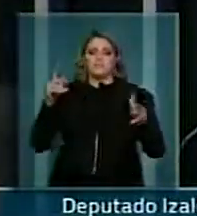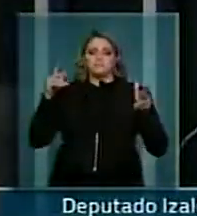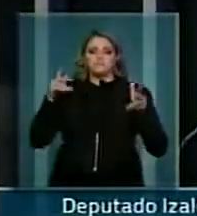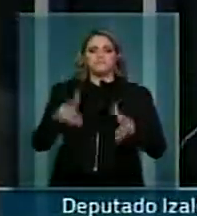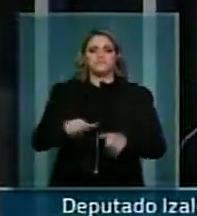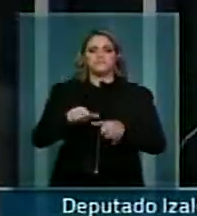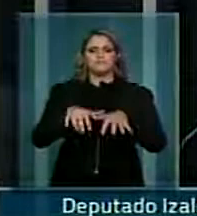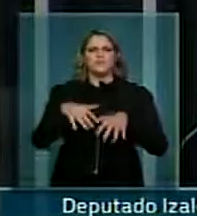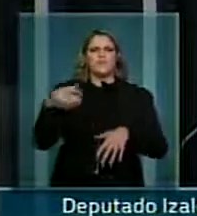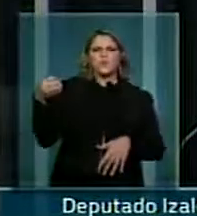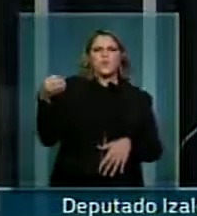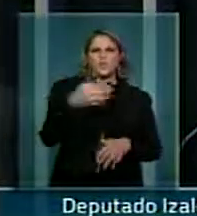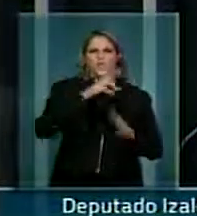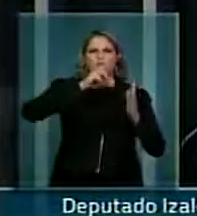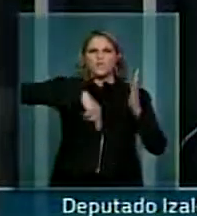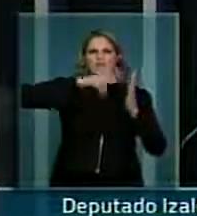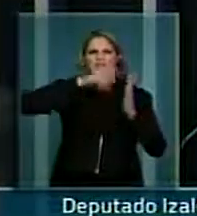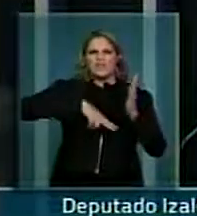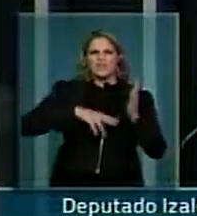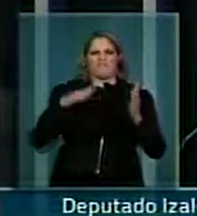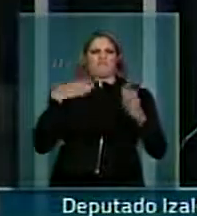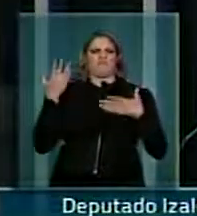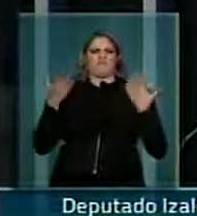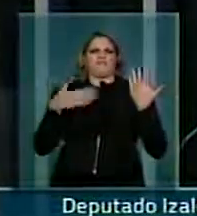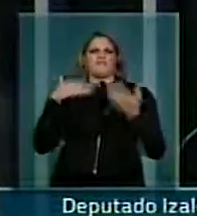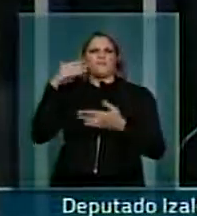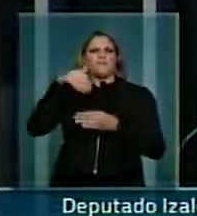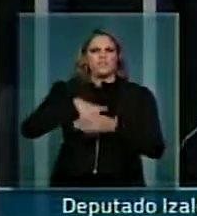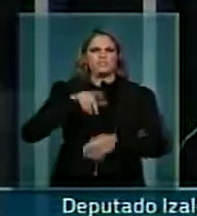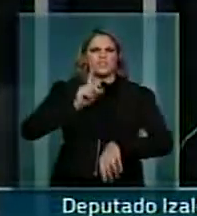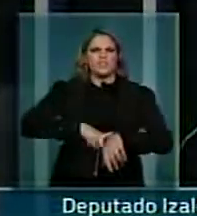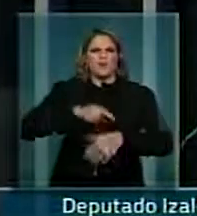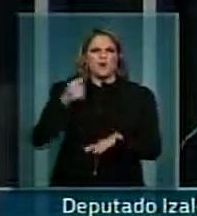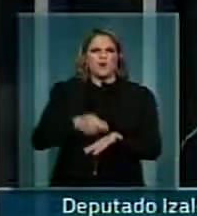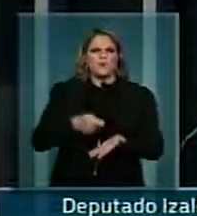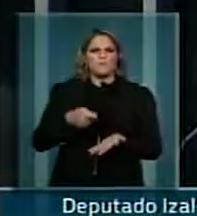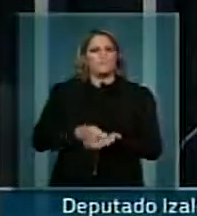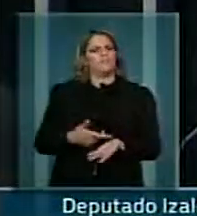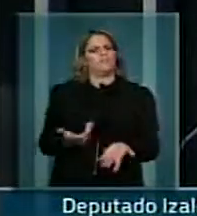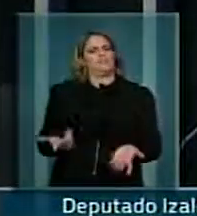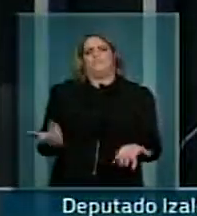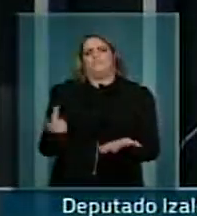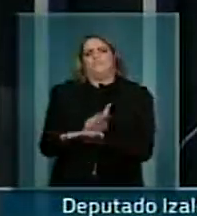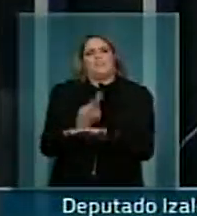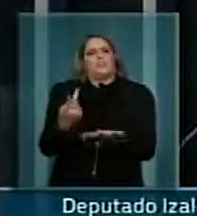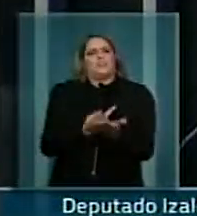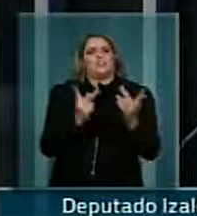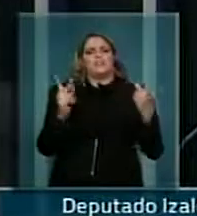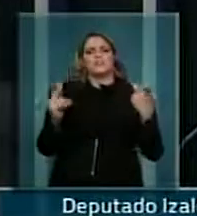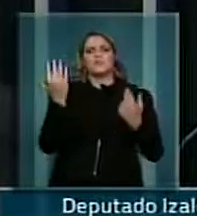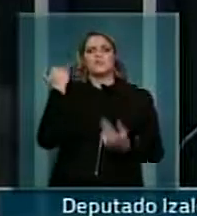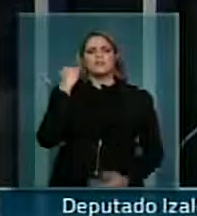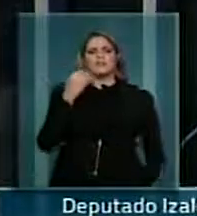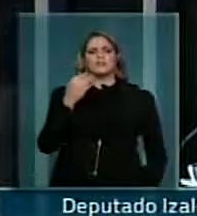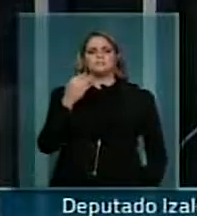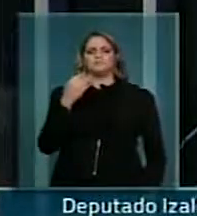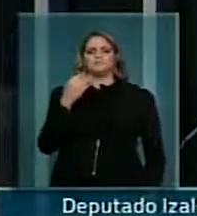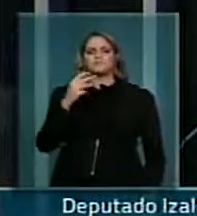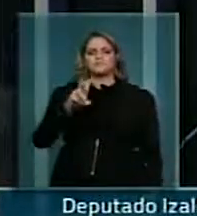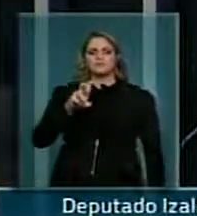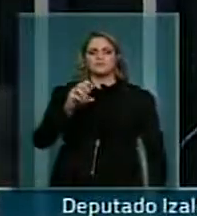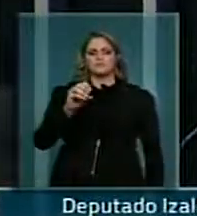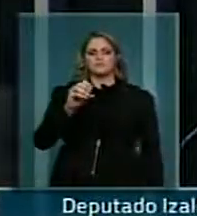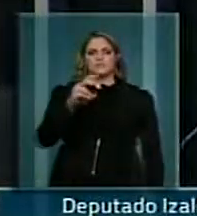lido um outro relatório e a gente tem que votar de imediato, ocorre o que ocorreu aí na medida 517, que